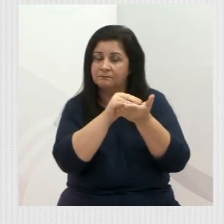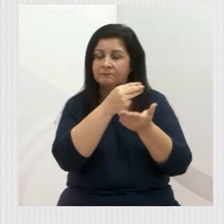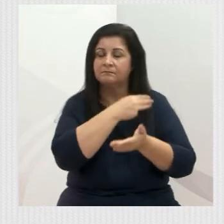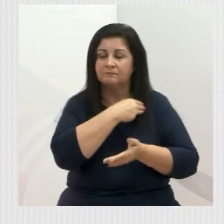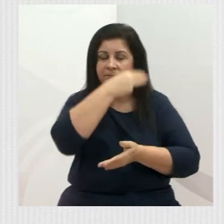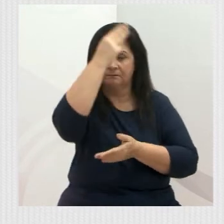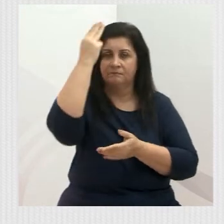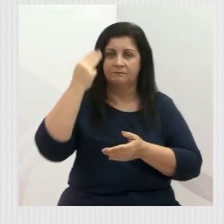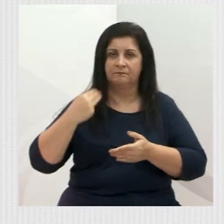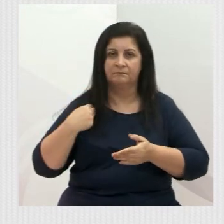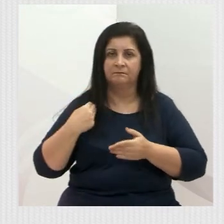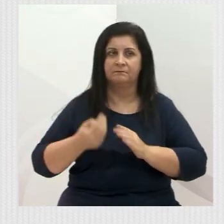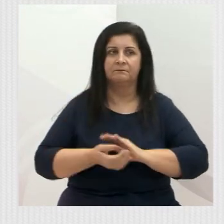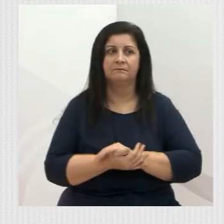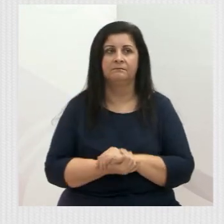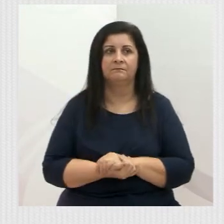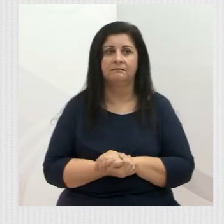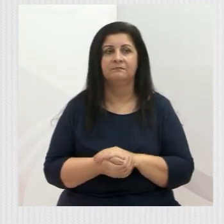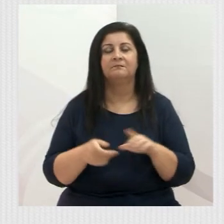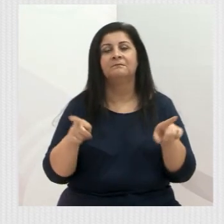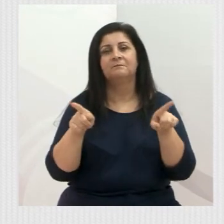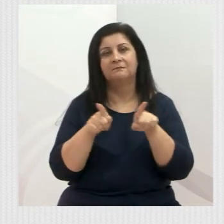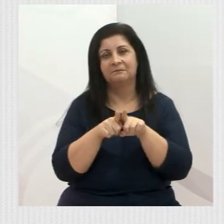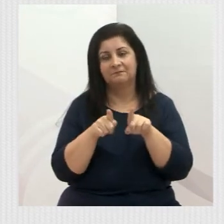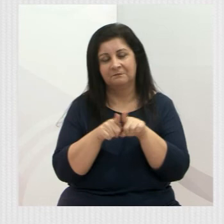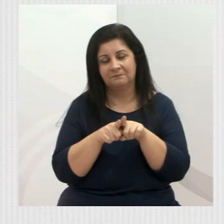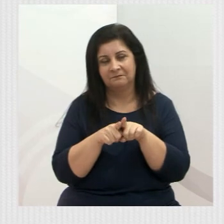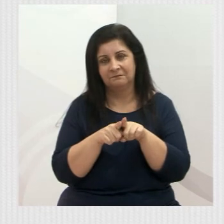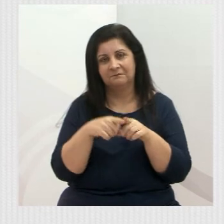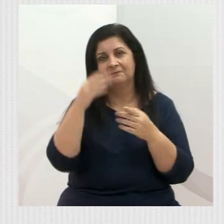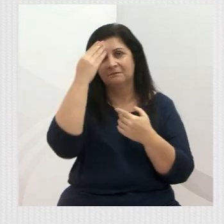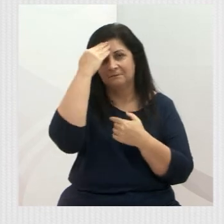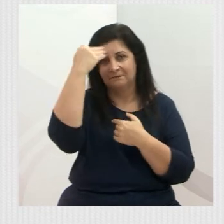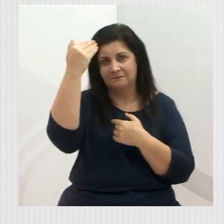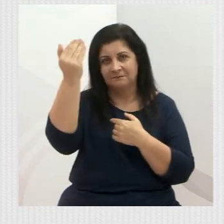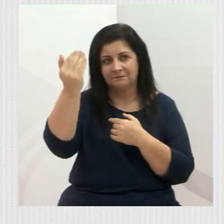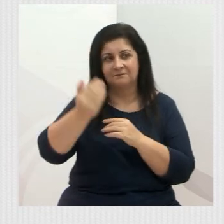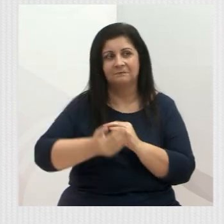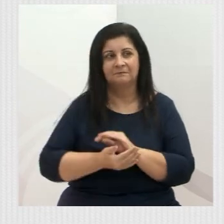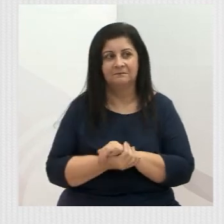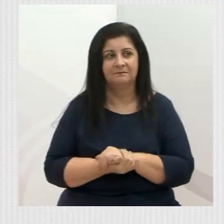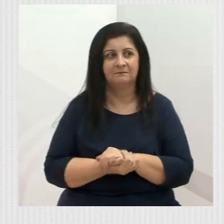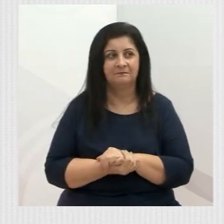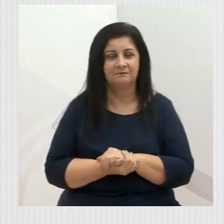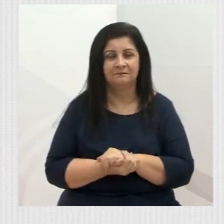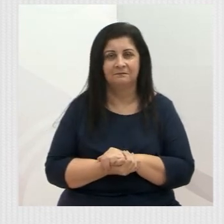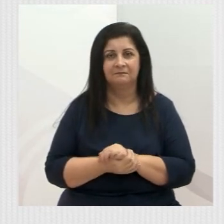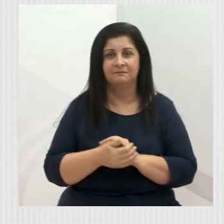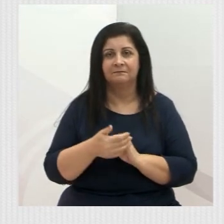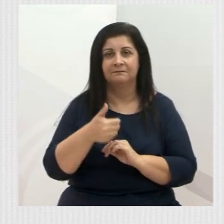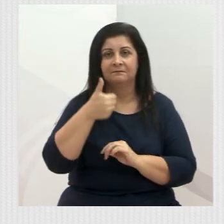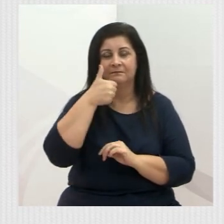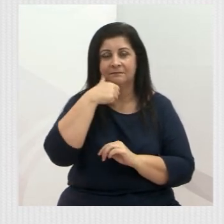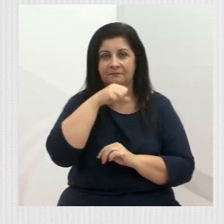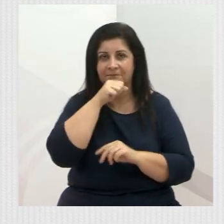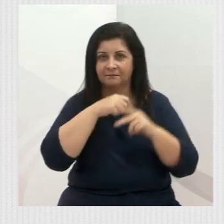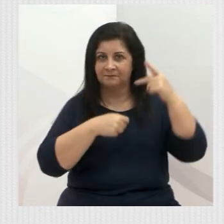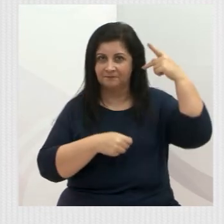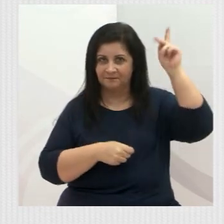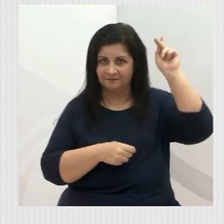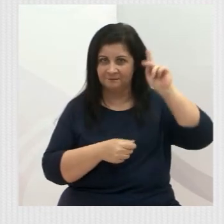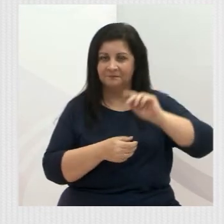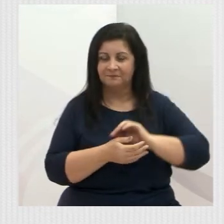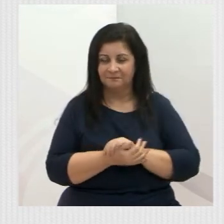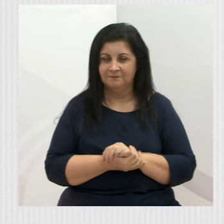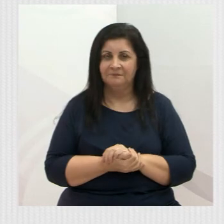Santíssima. Também quero deixar aqui uma homenagem, pode voltar um pouquinho? A minha mãe, essa é minha mãe terrestre,